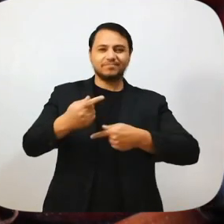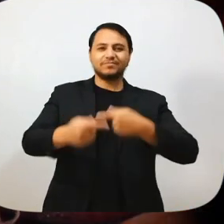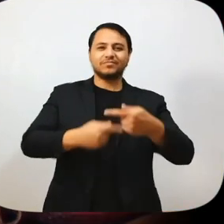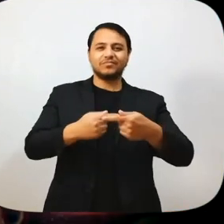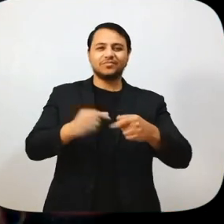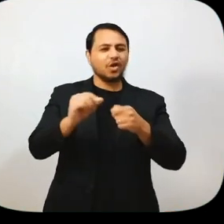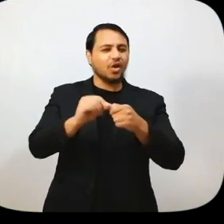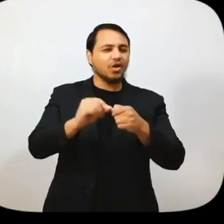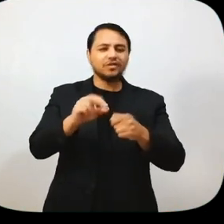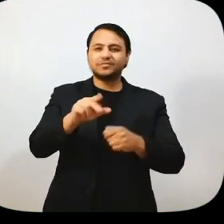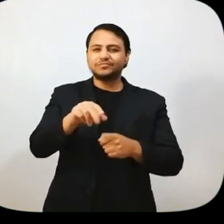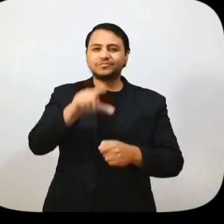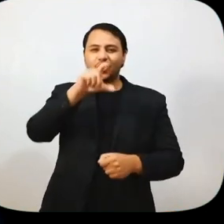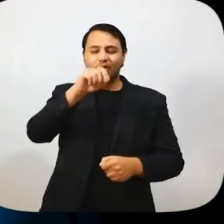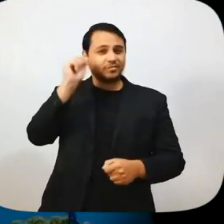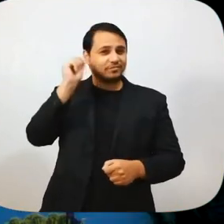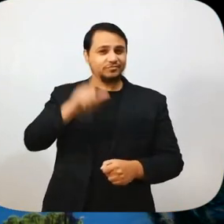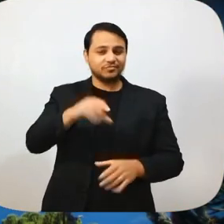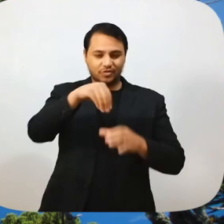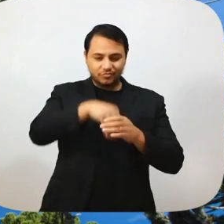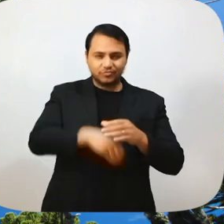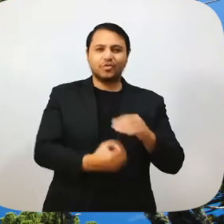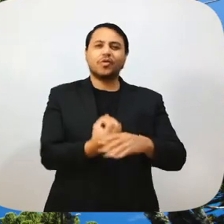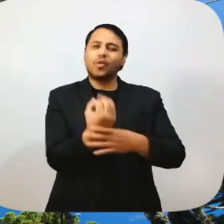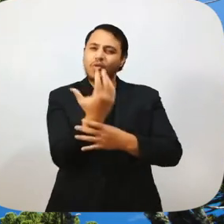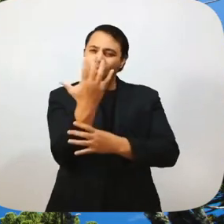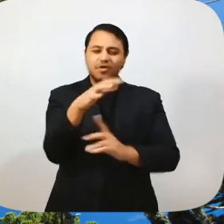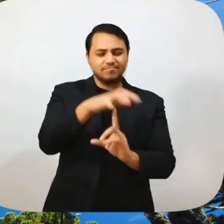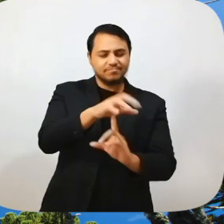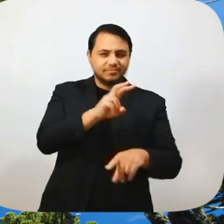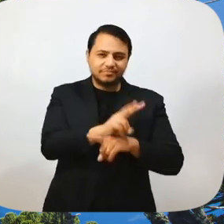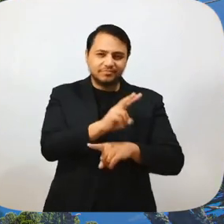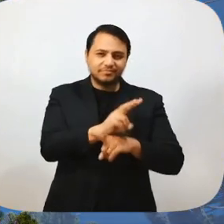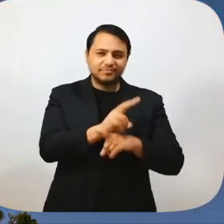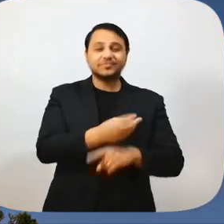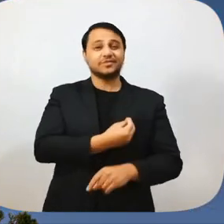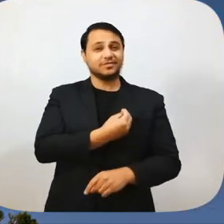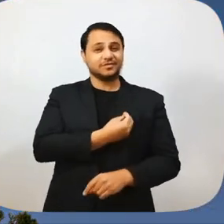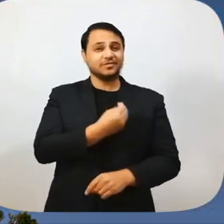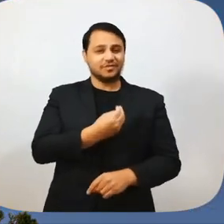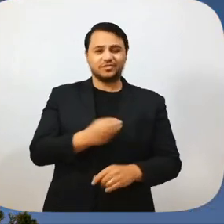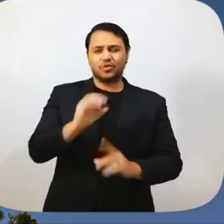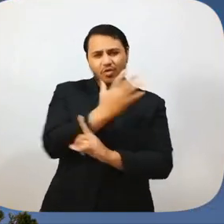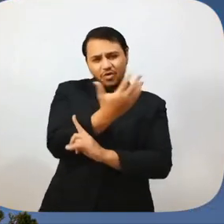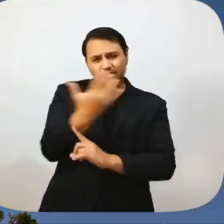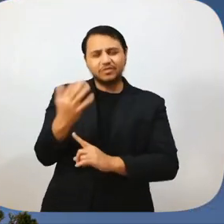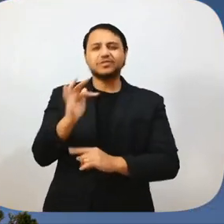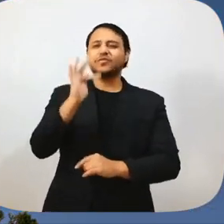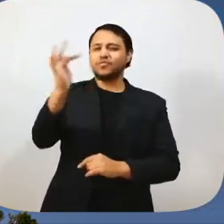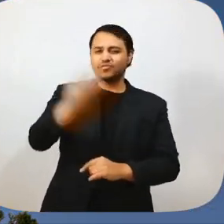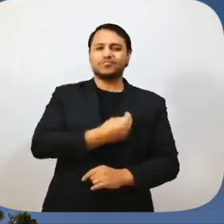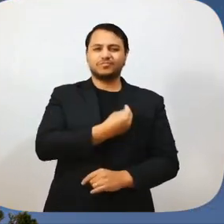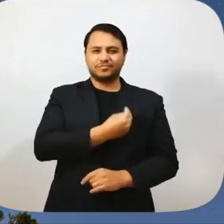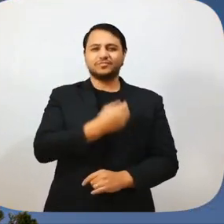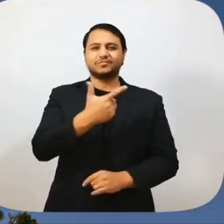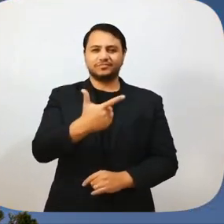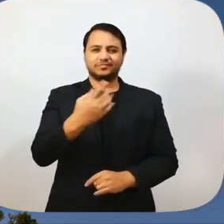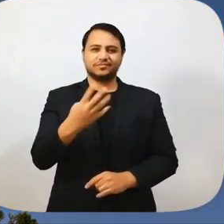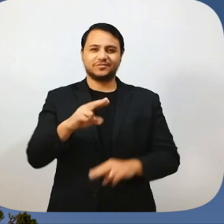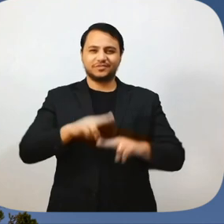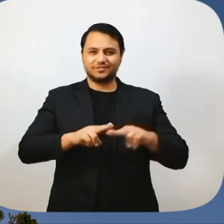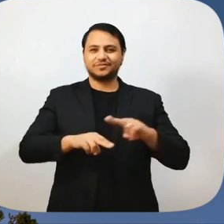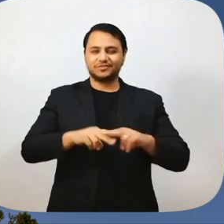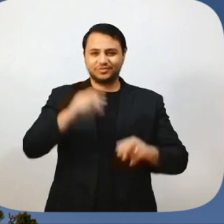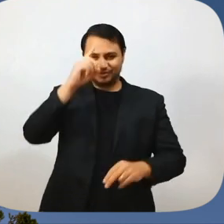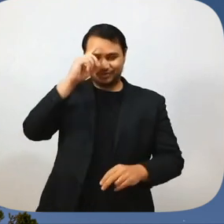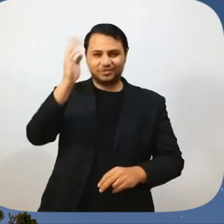gerações. Faça como a gralha azul, plante e preserve a araucária, pois onde existe natureza, existe futuro. 24 de